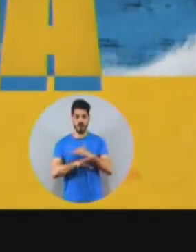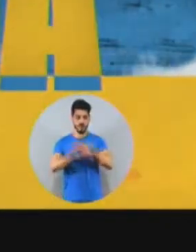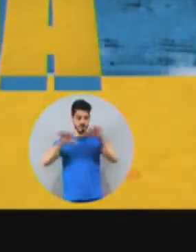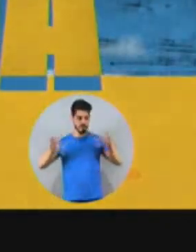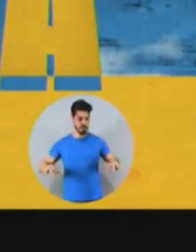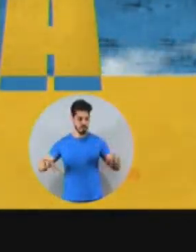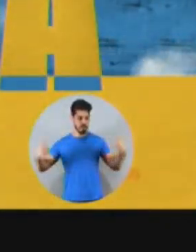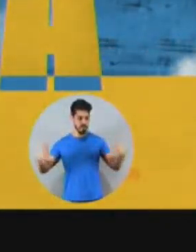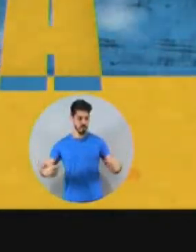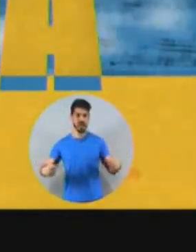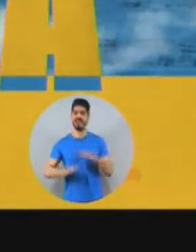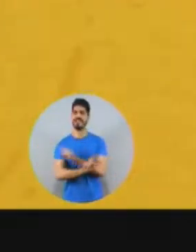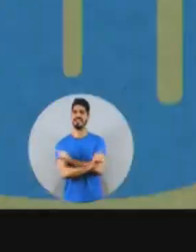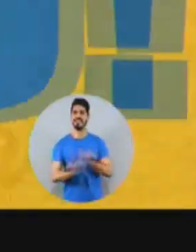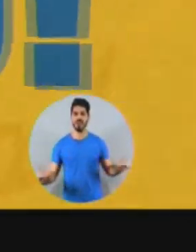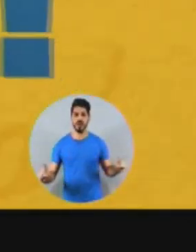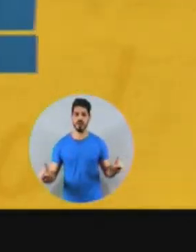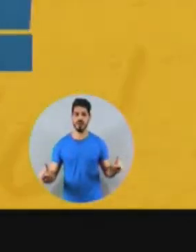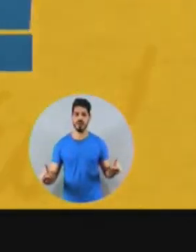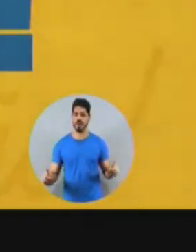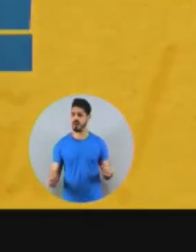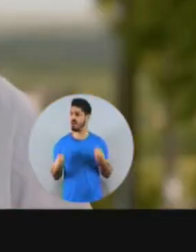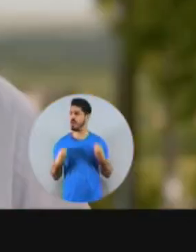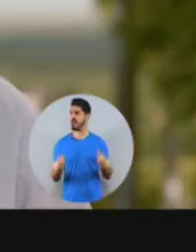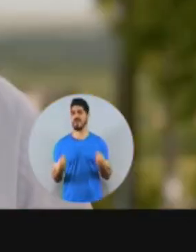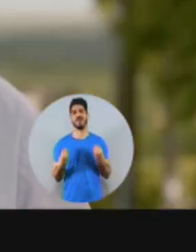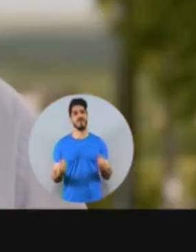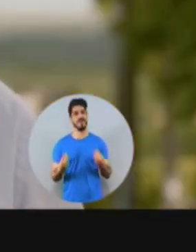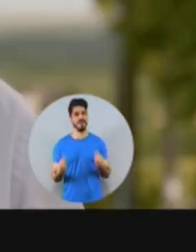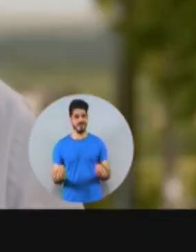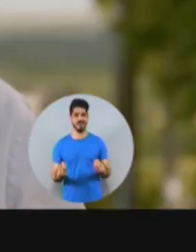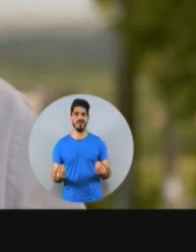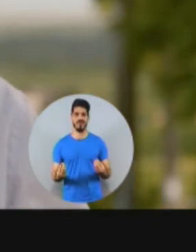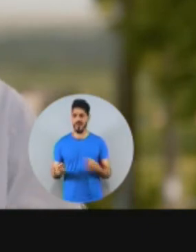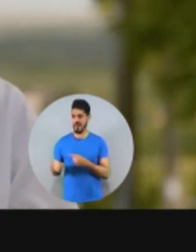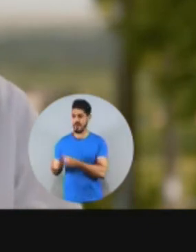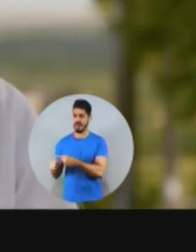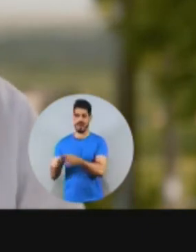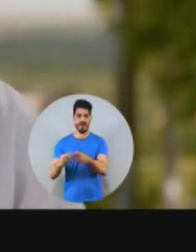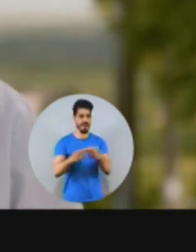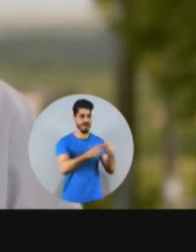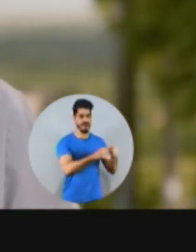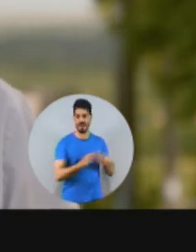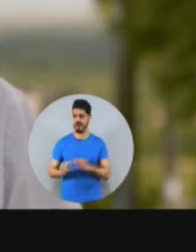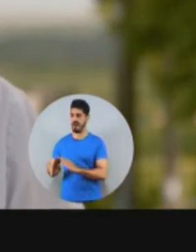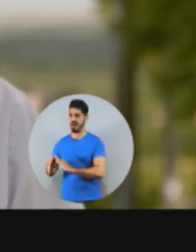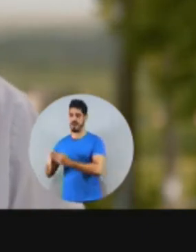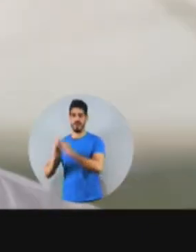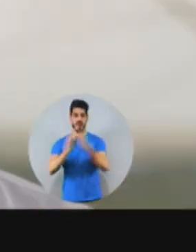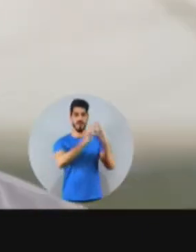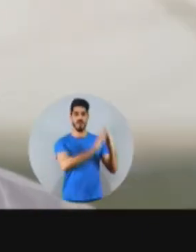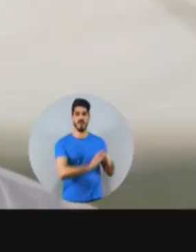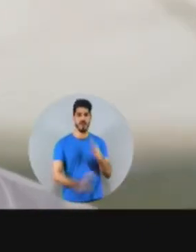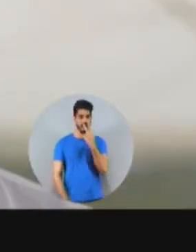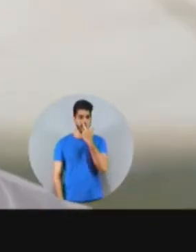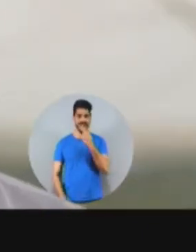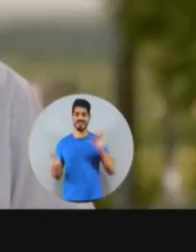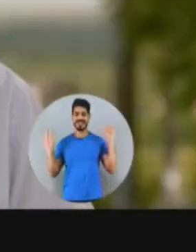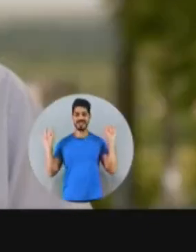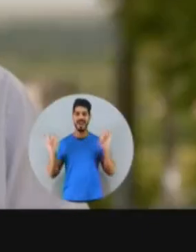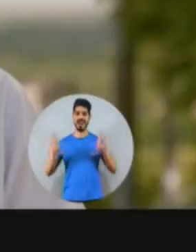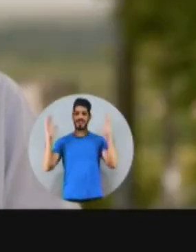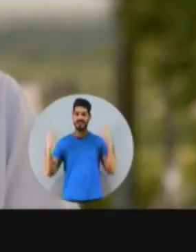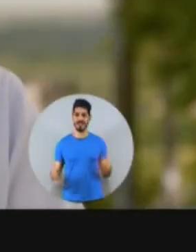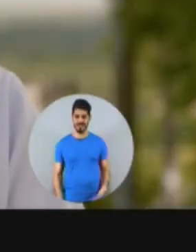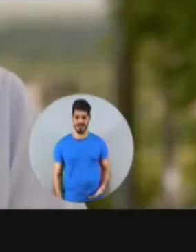João Pessoa dividida, não. Até quando vamos tolerar que mais da metade da cidade seja esquecida?